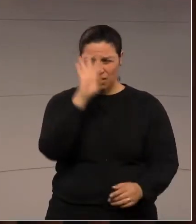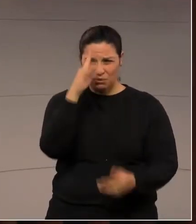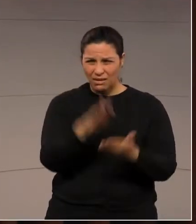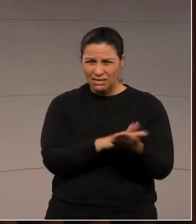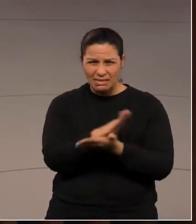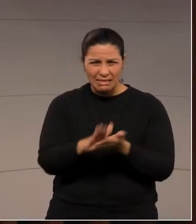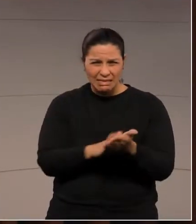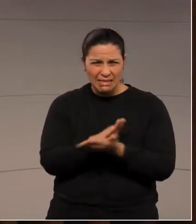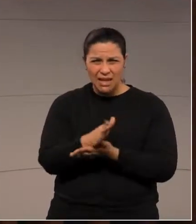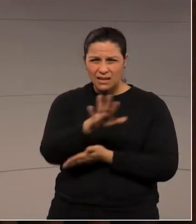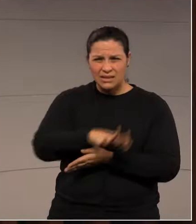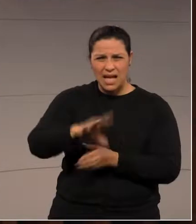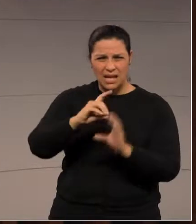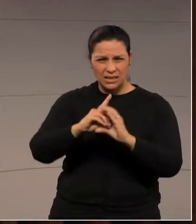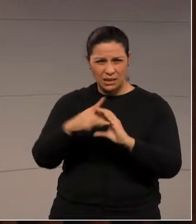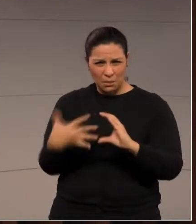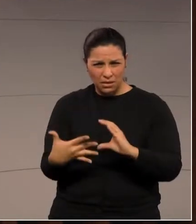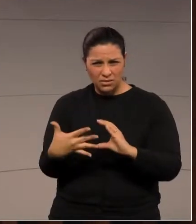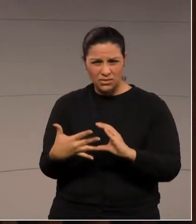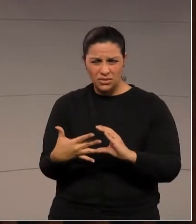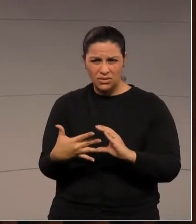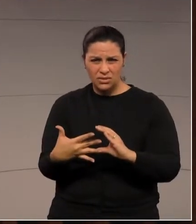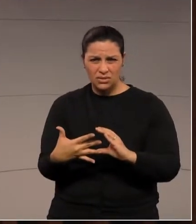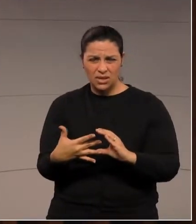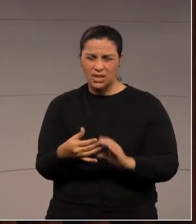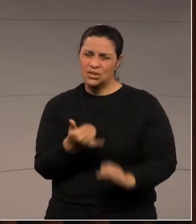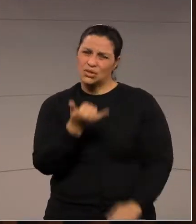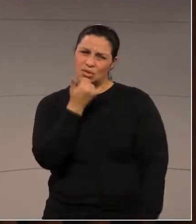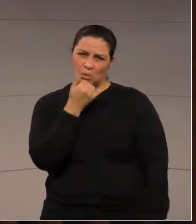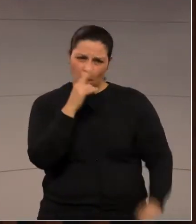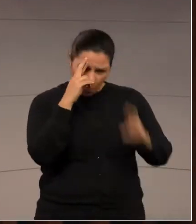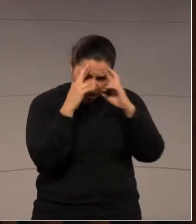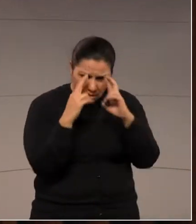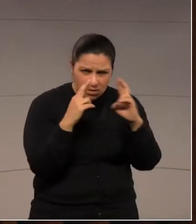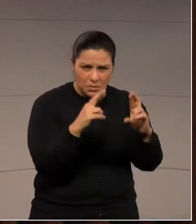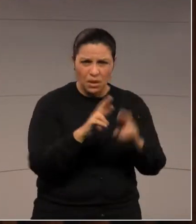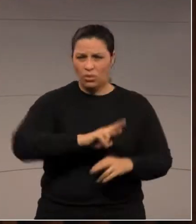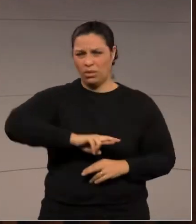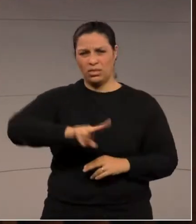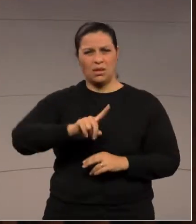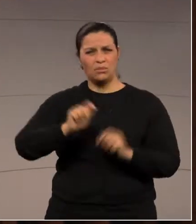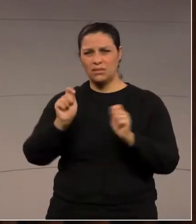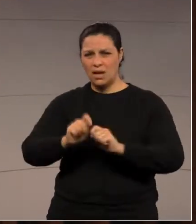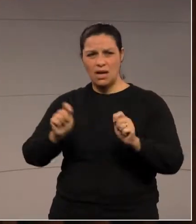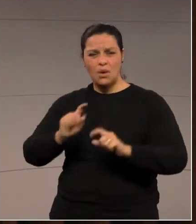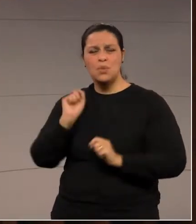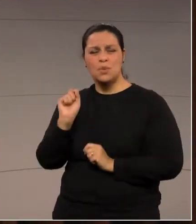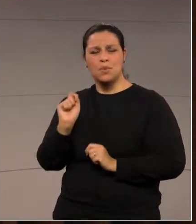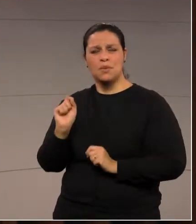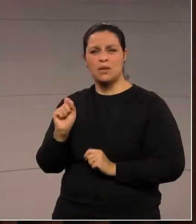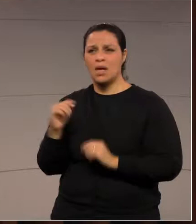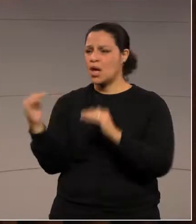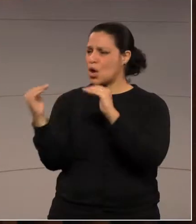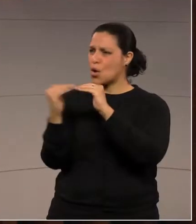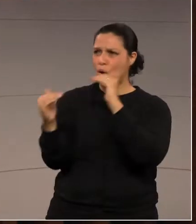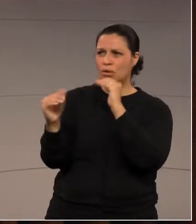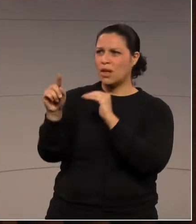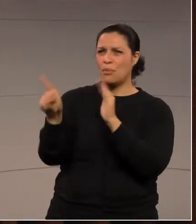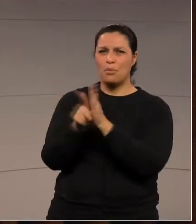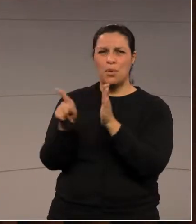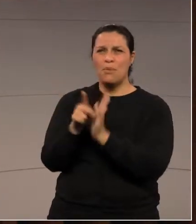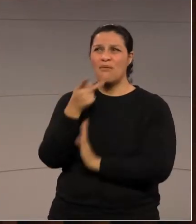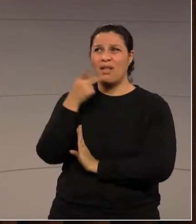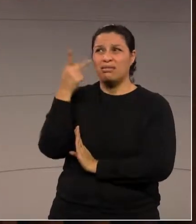Com todo o respeito, com todo o respeito, não é possível concordar com esse tipo de